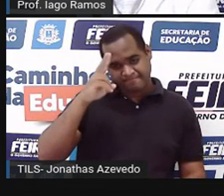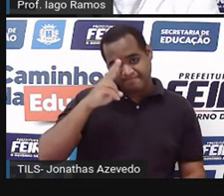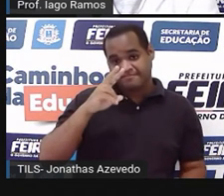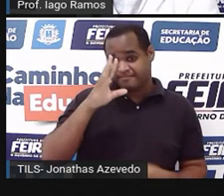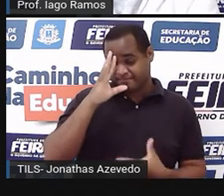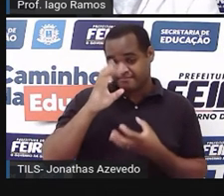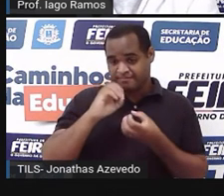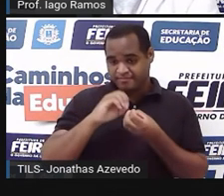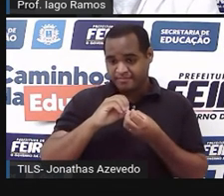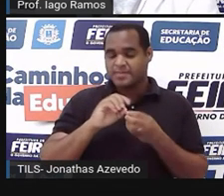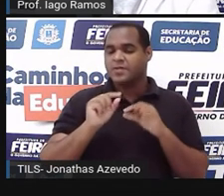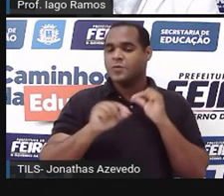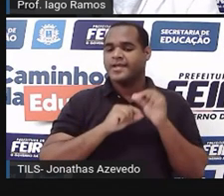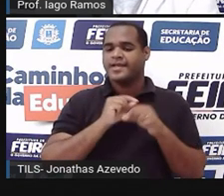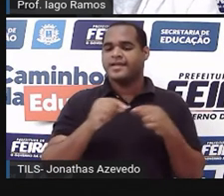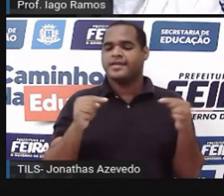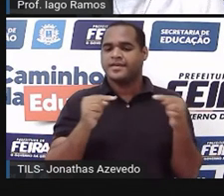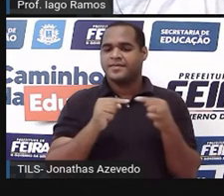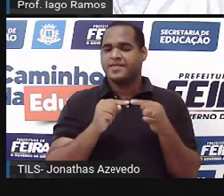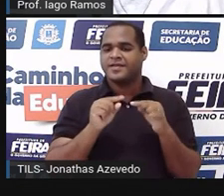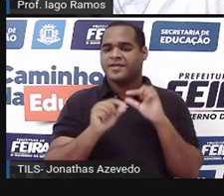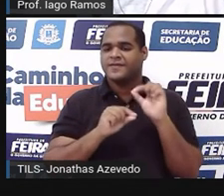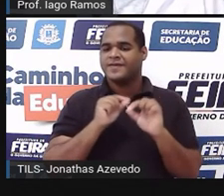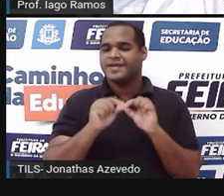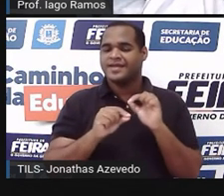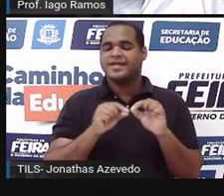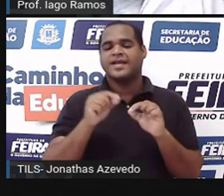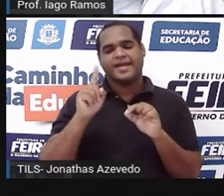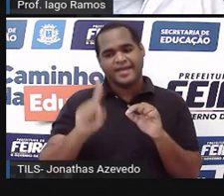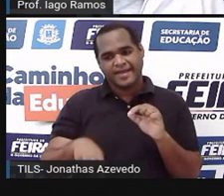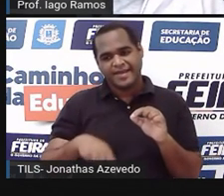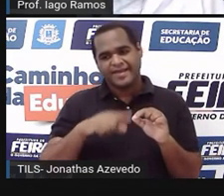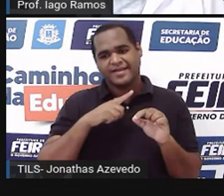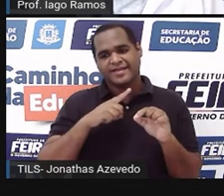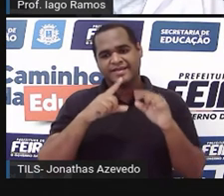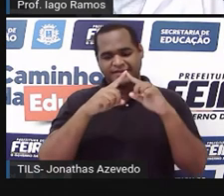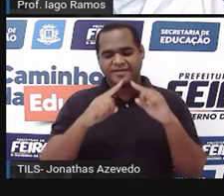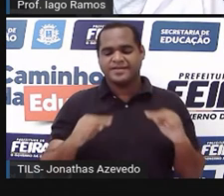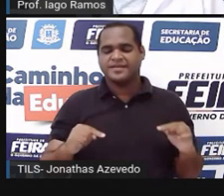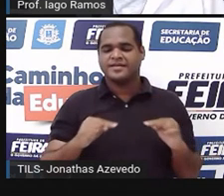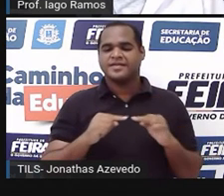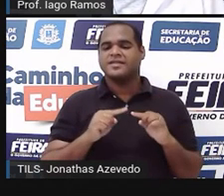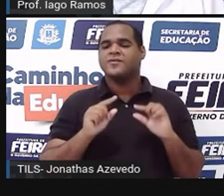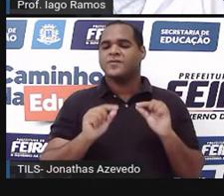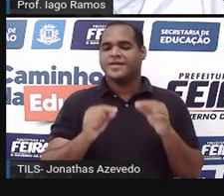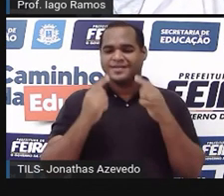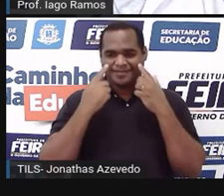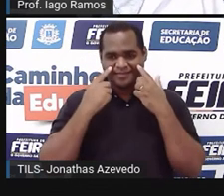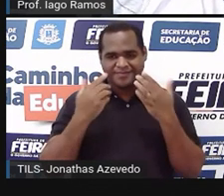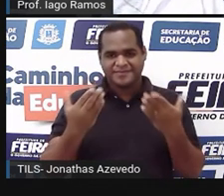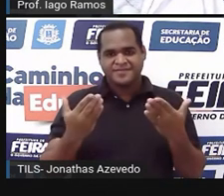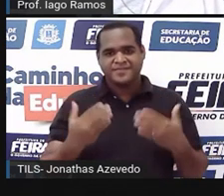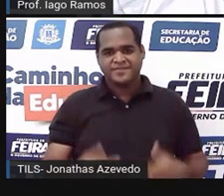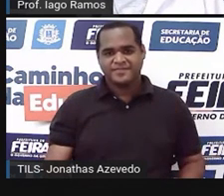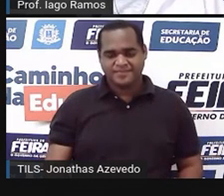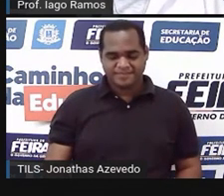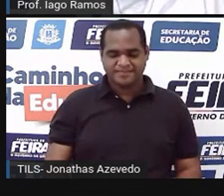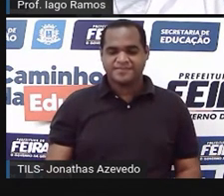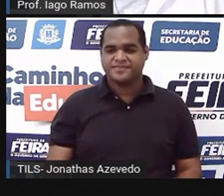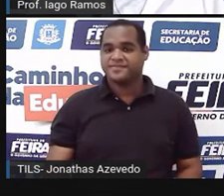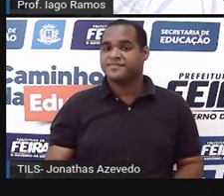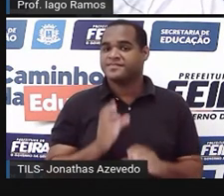conclusão só vale para os triângulos e a conclusão é essa olha aqui a